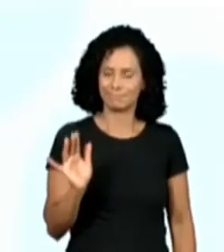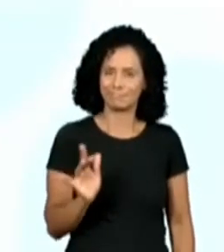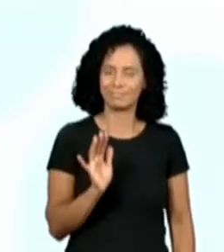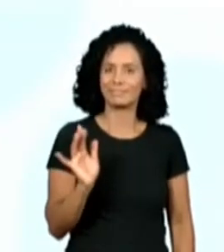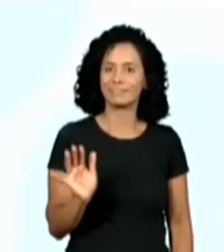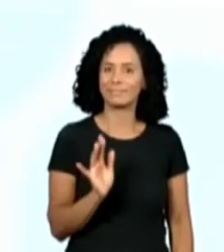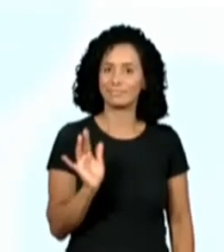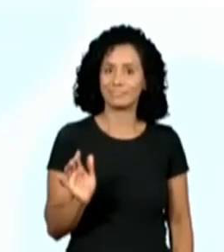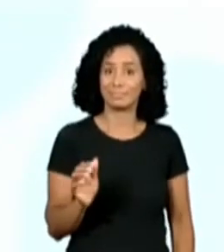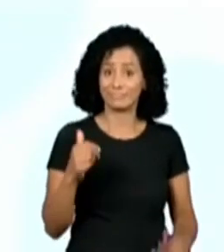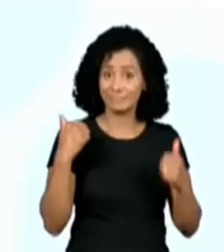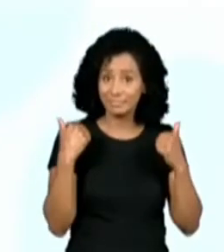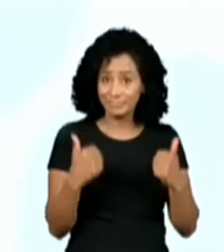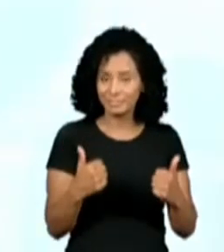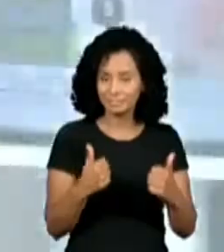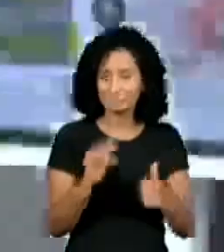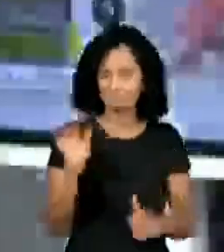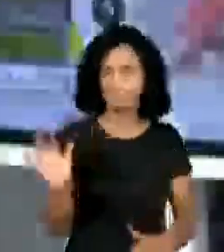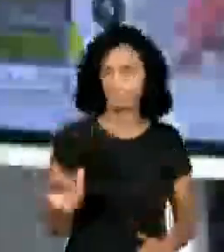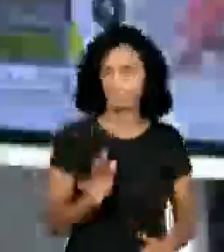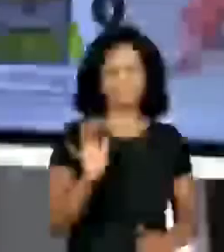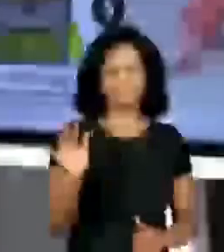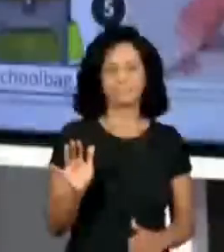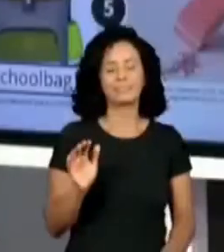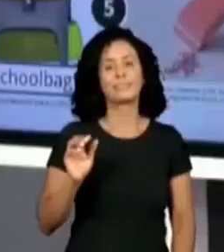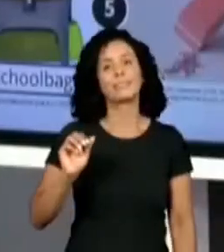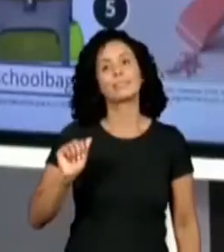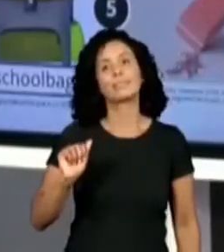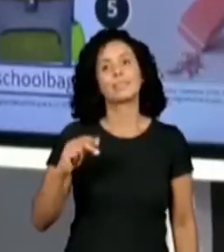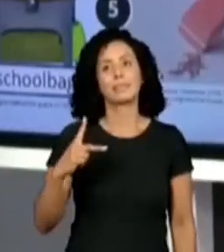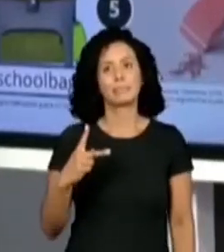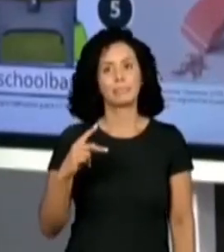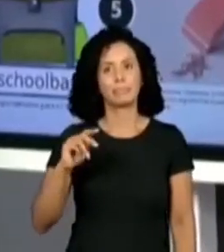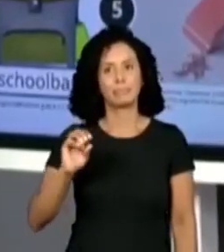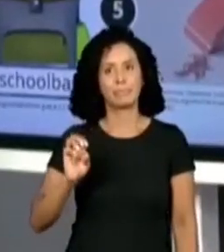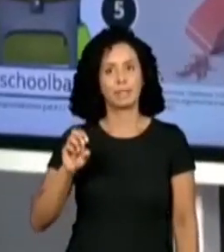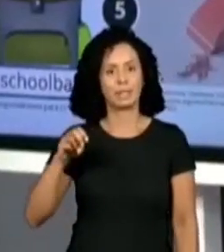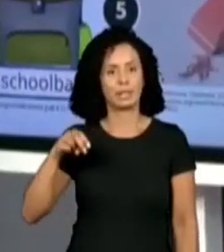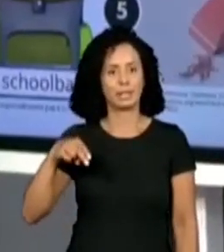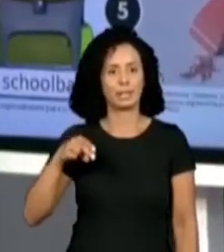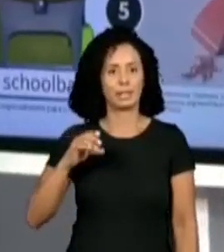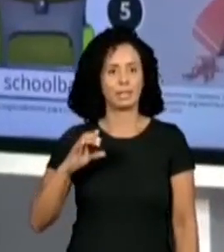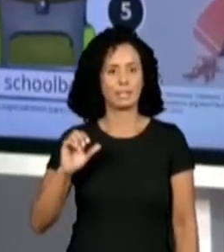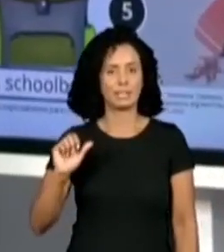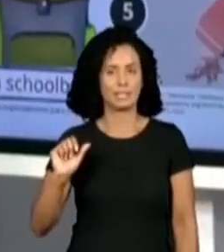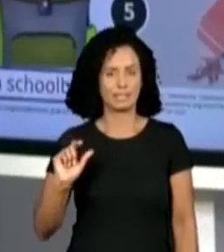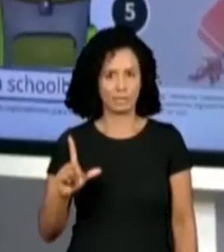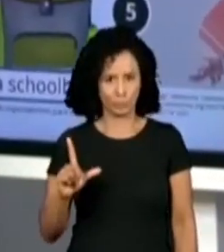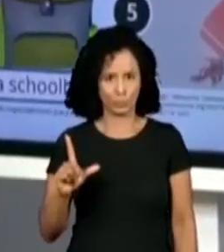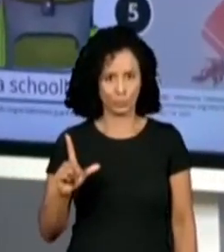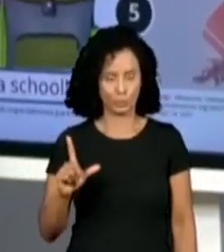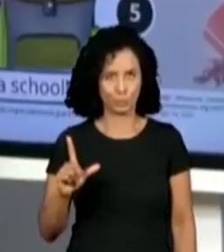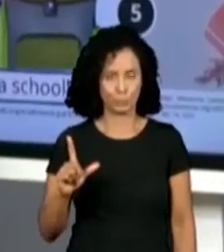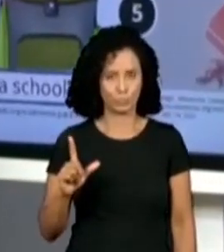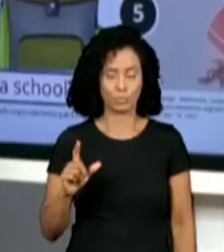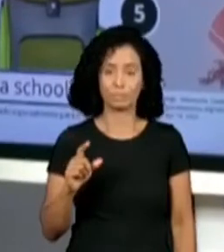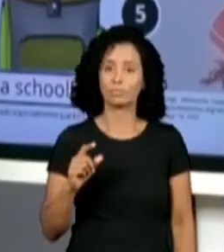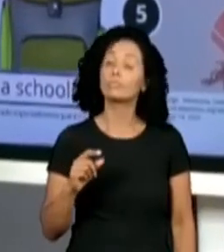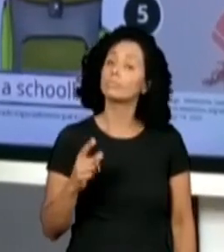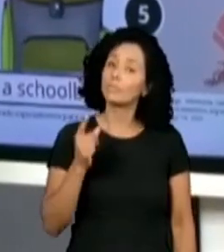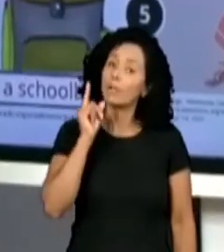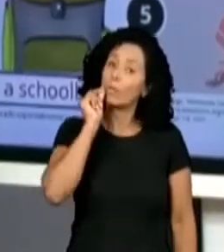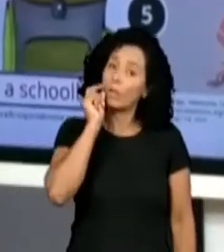Então, repetindo aí na sala. A pencil, pencil, a pencil, um lápis.